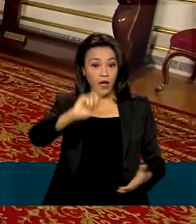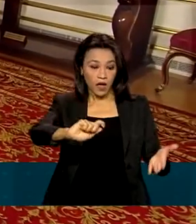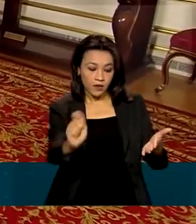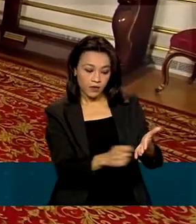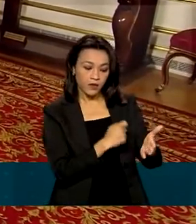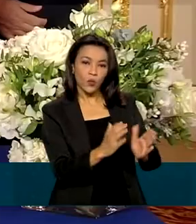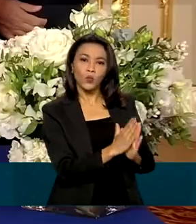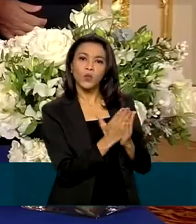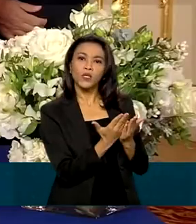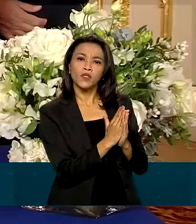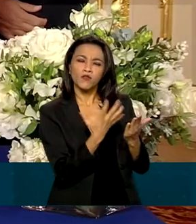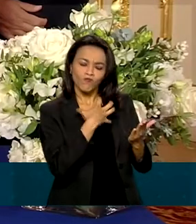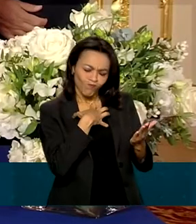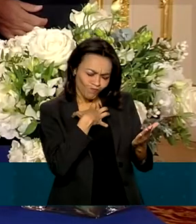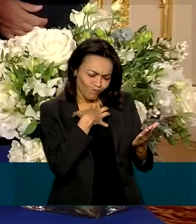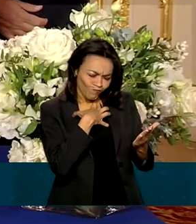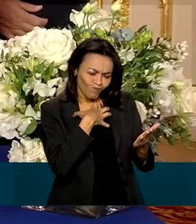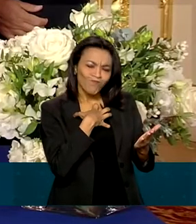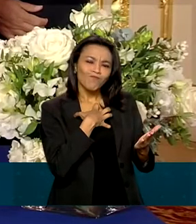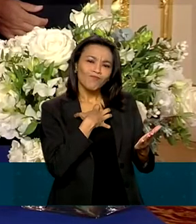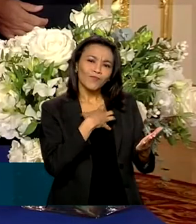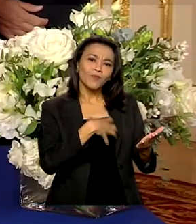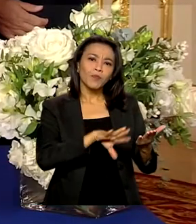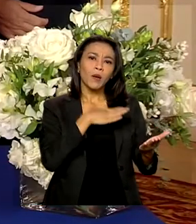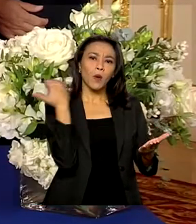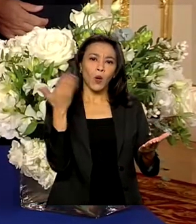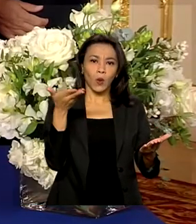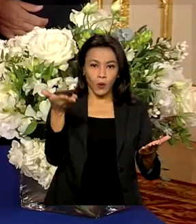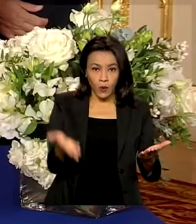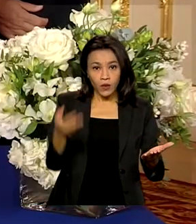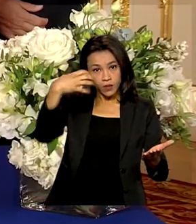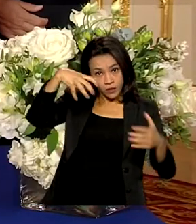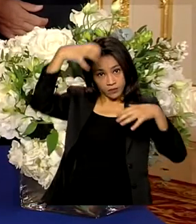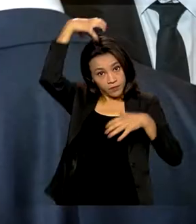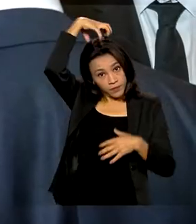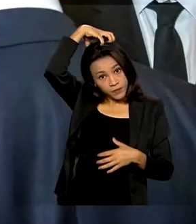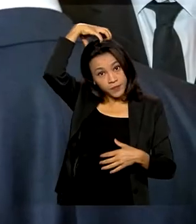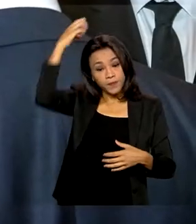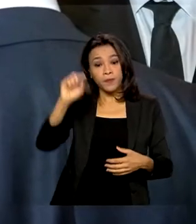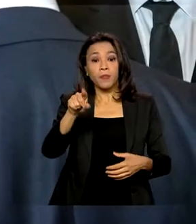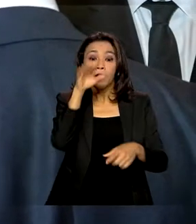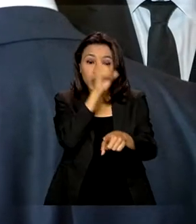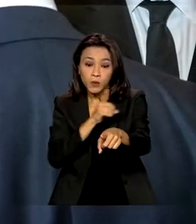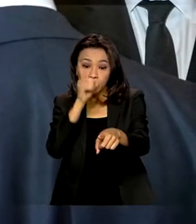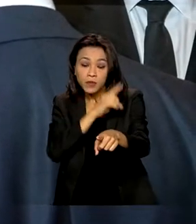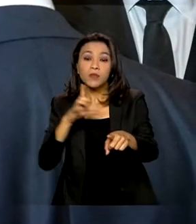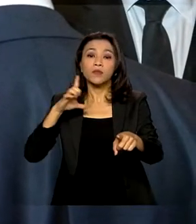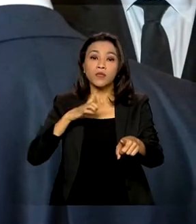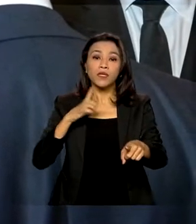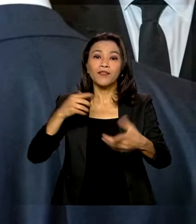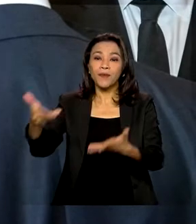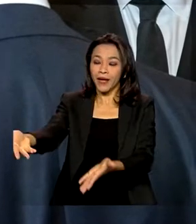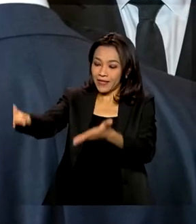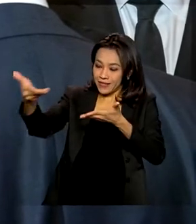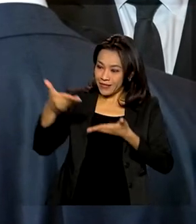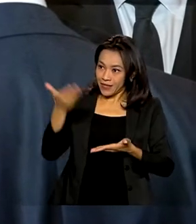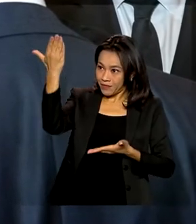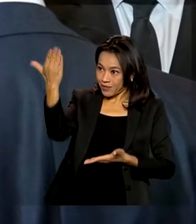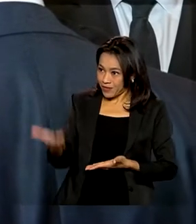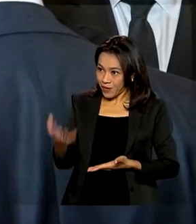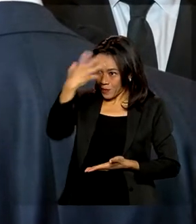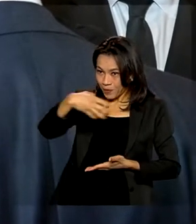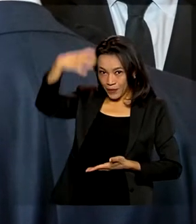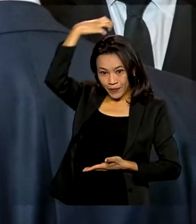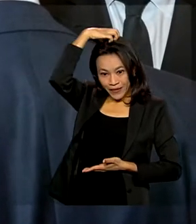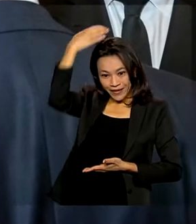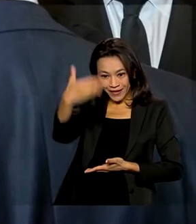condolências pela morte da monarca. Ainda no domingo, o casal participou de uma recepção oferecida pelo rei